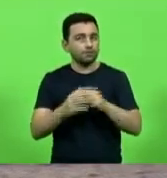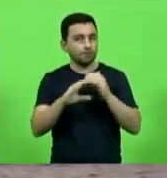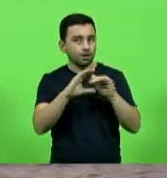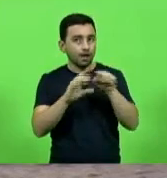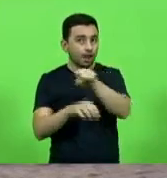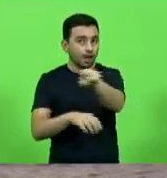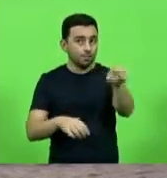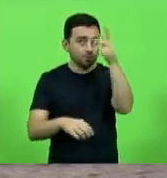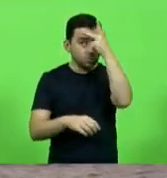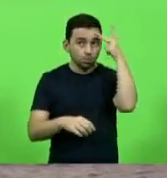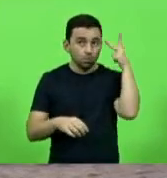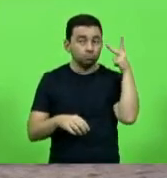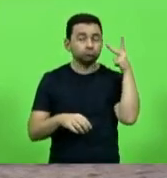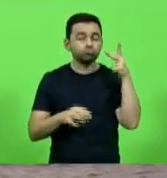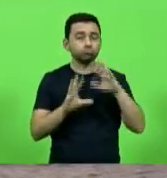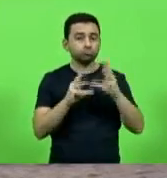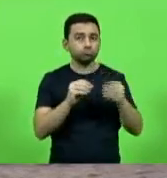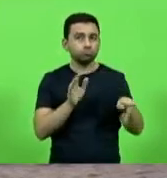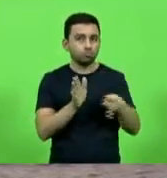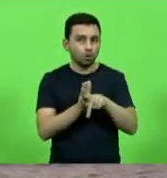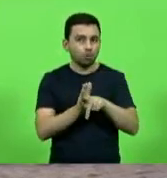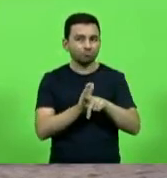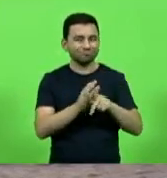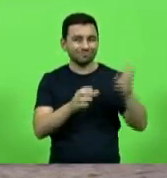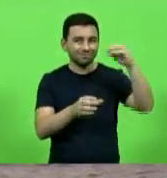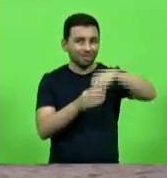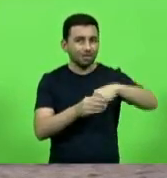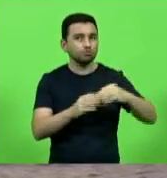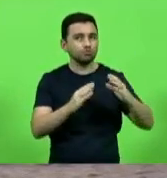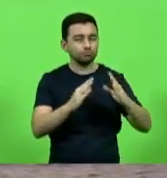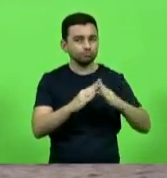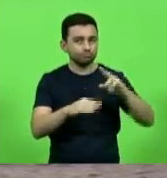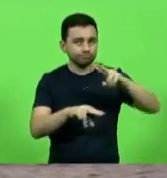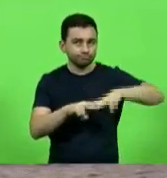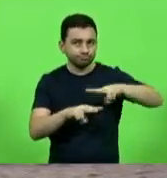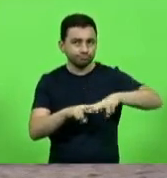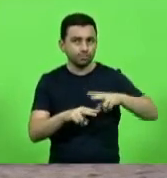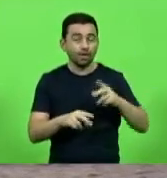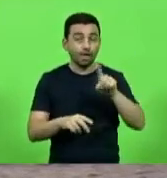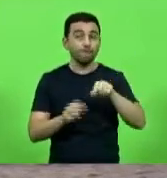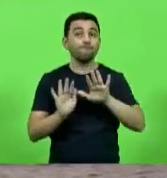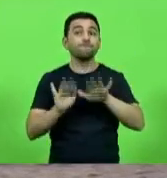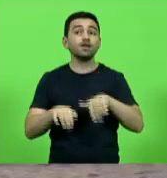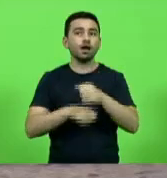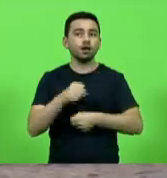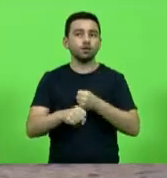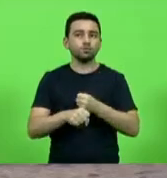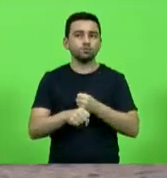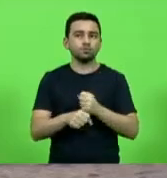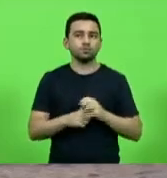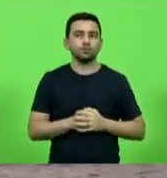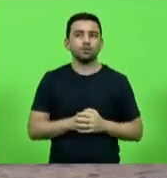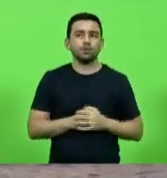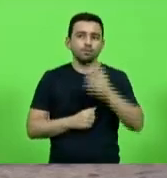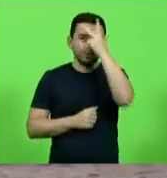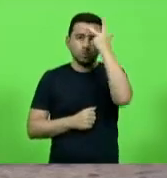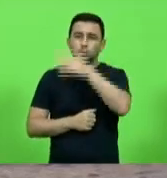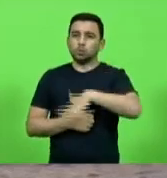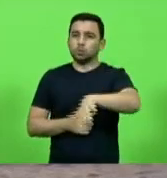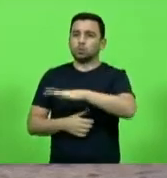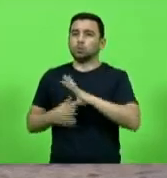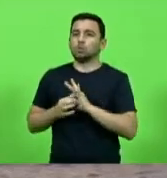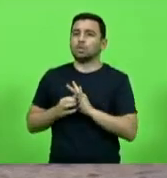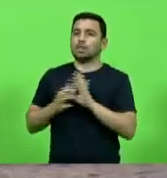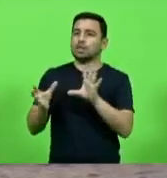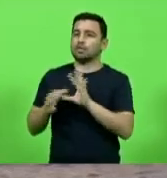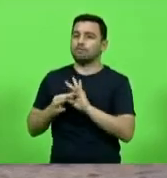presidiários, ele escreveu o seguinte, de final de ano. As pessoas livres acham que quem